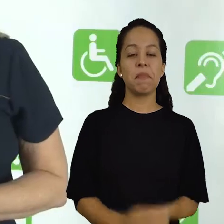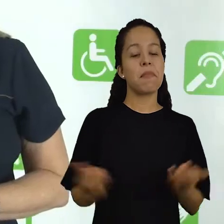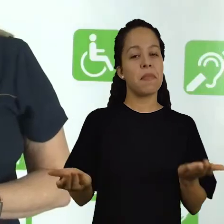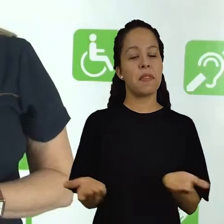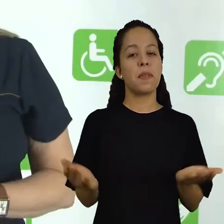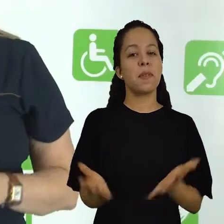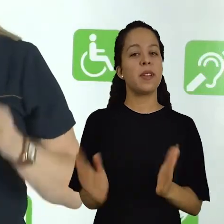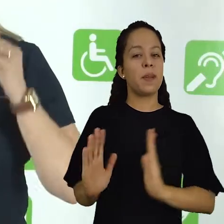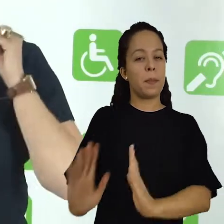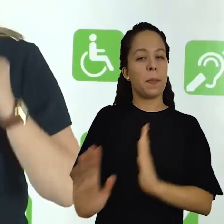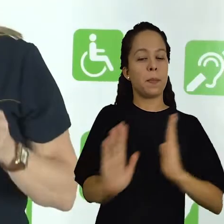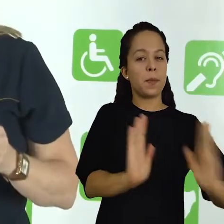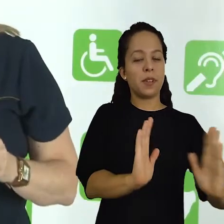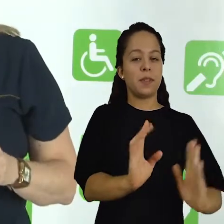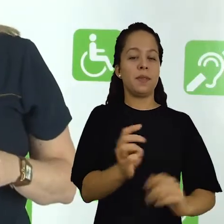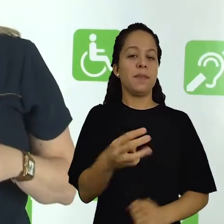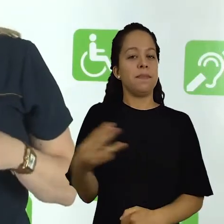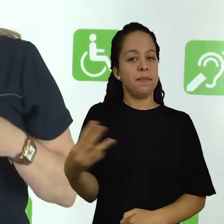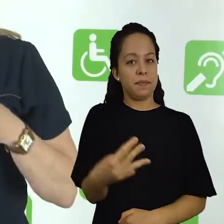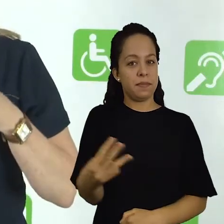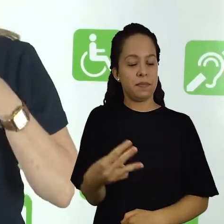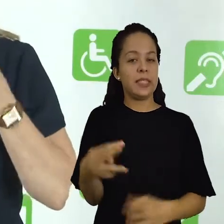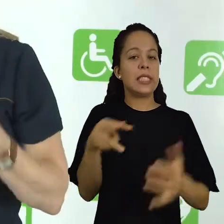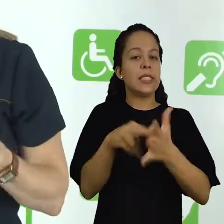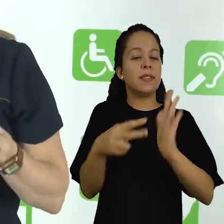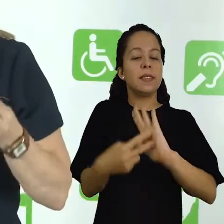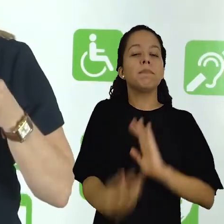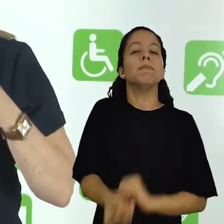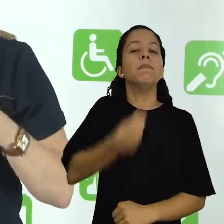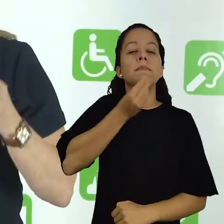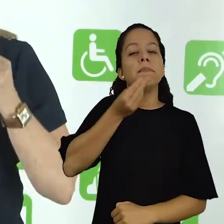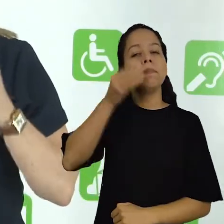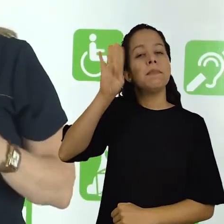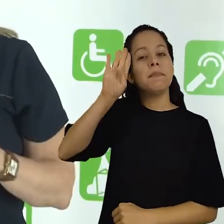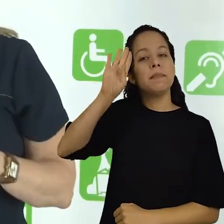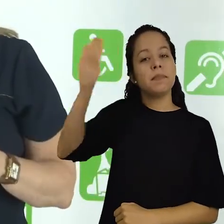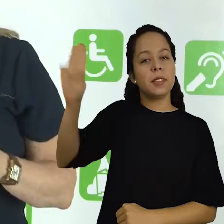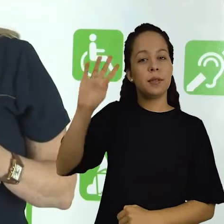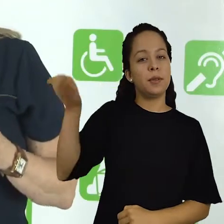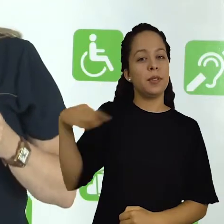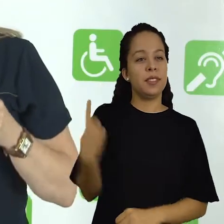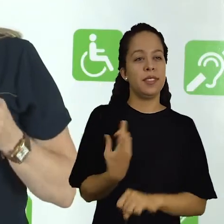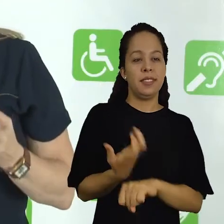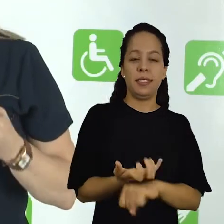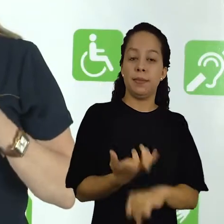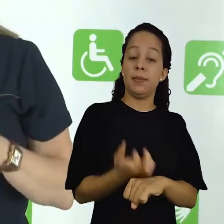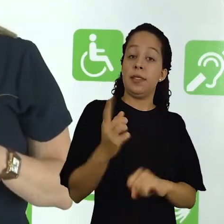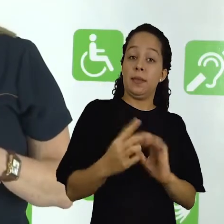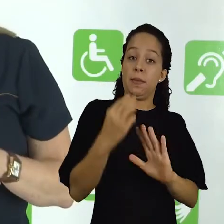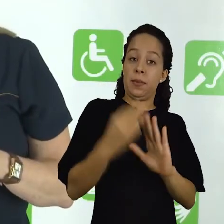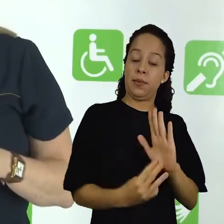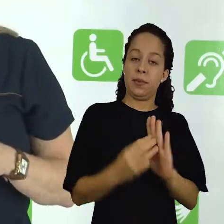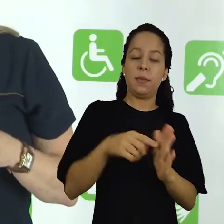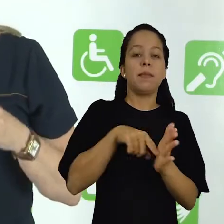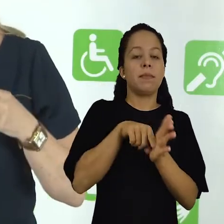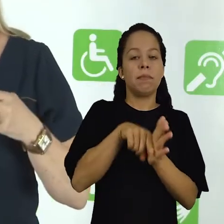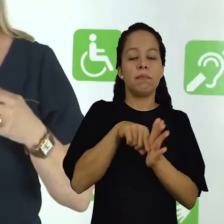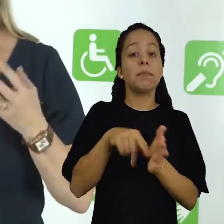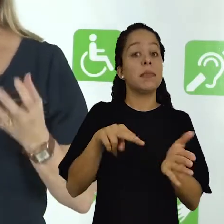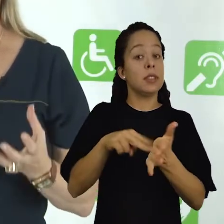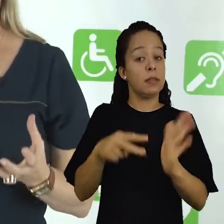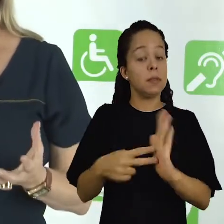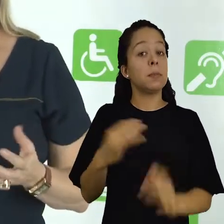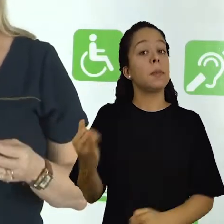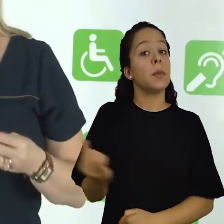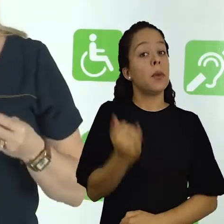Chegamos agora ao módulo 3, que é o ponto-chave da nossa disciplina Metodologia de Pesquisa, que